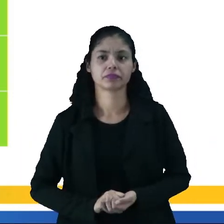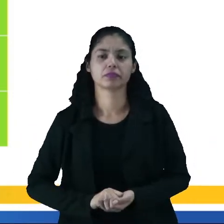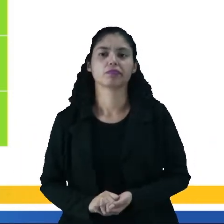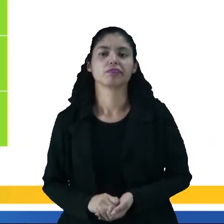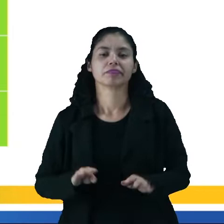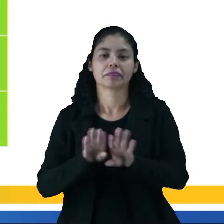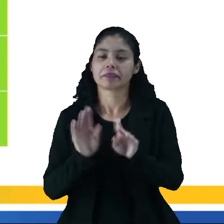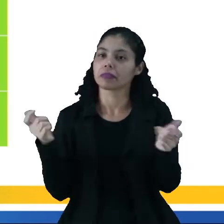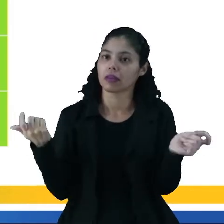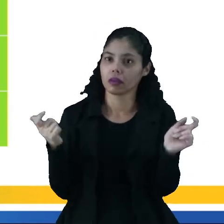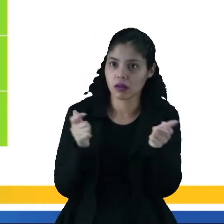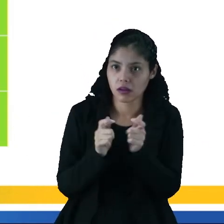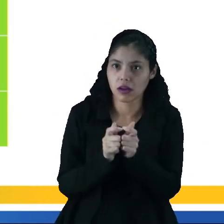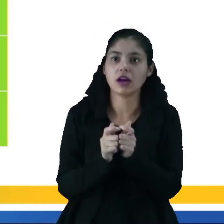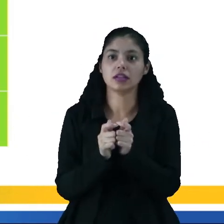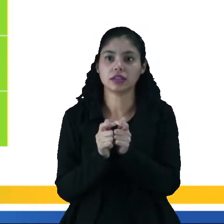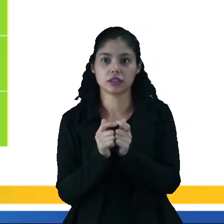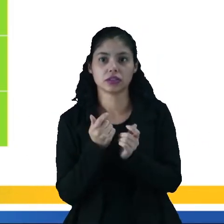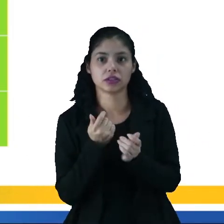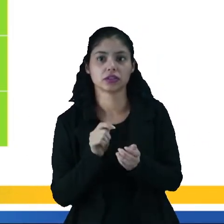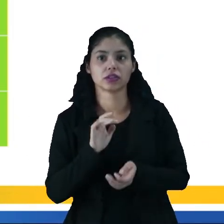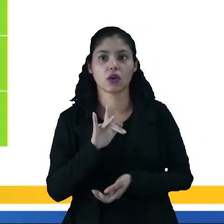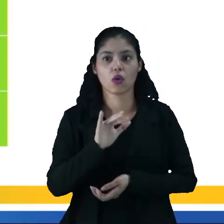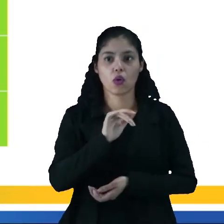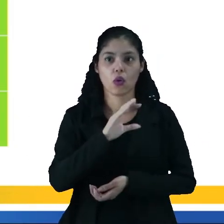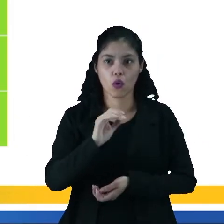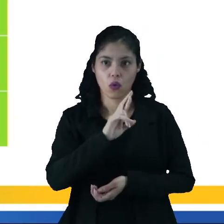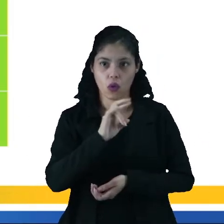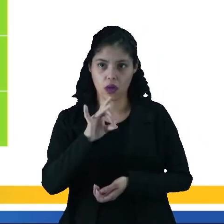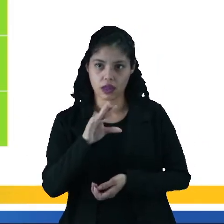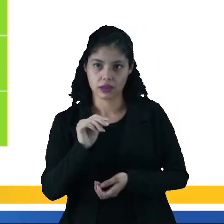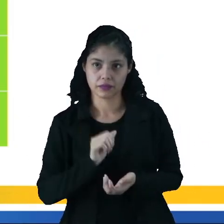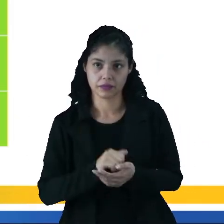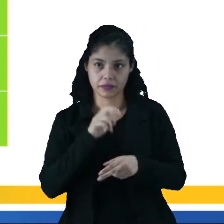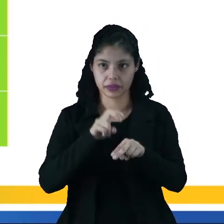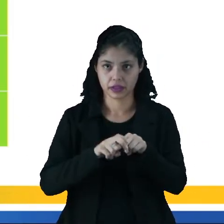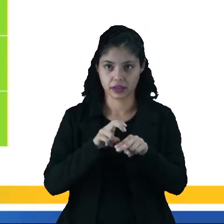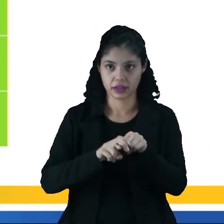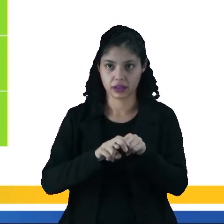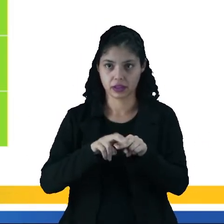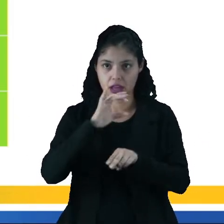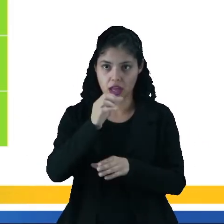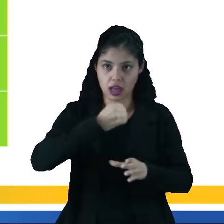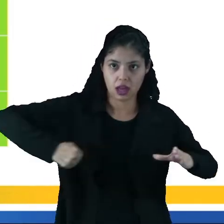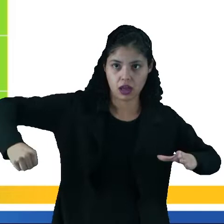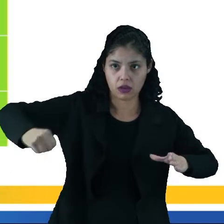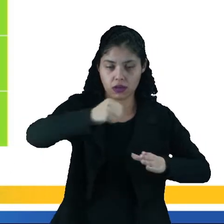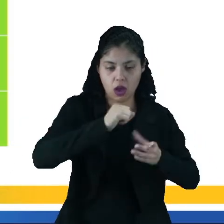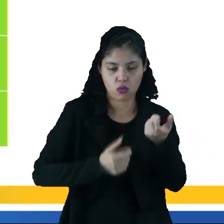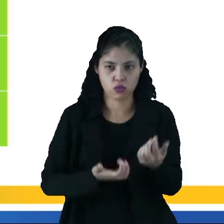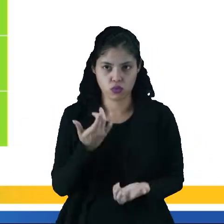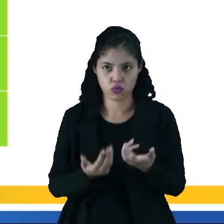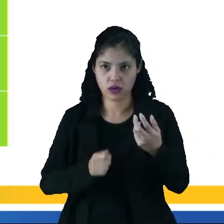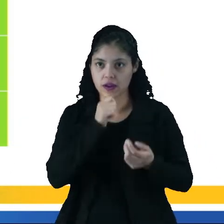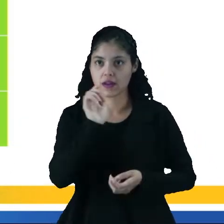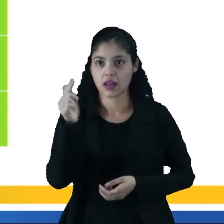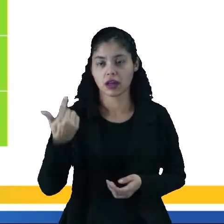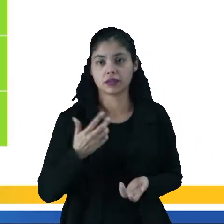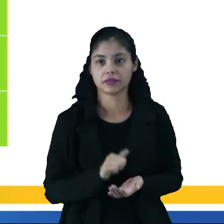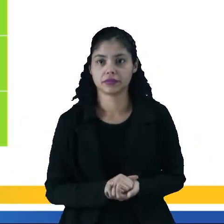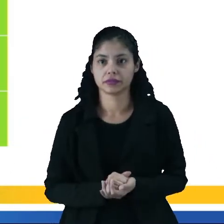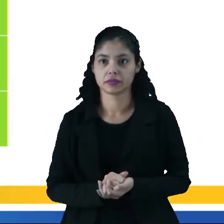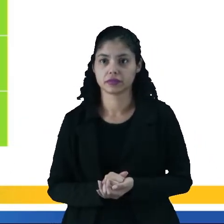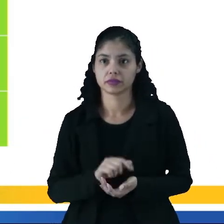Tem menor corrosão dos equipamentos, como cadeiras, caldeiras, fornos, etc. E as